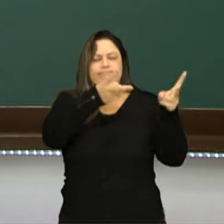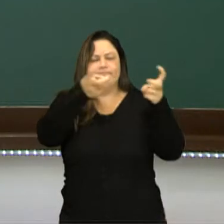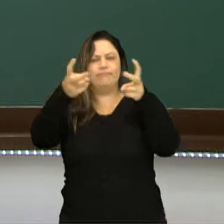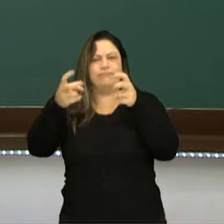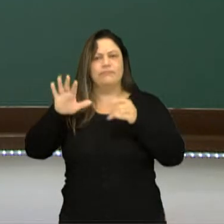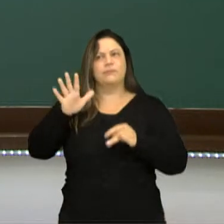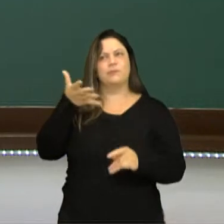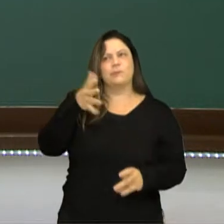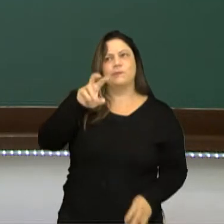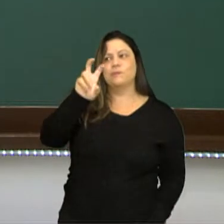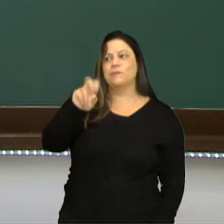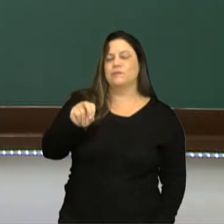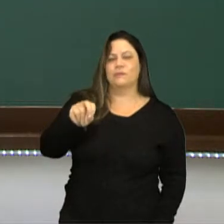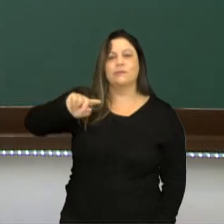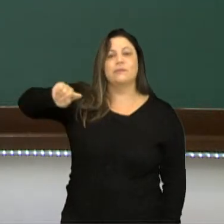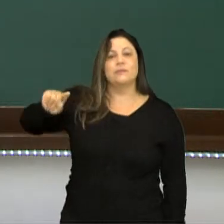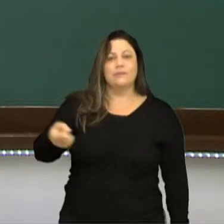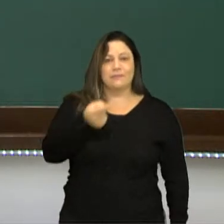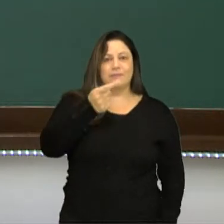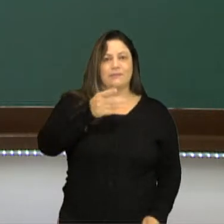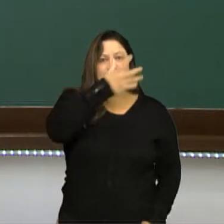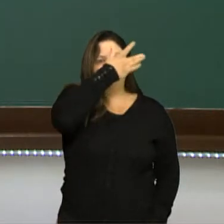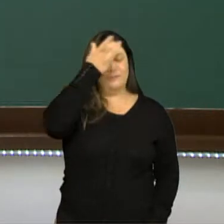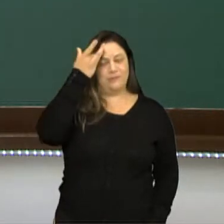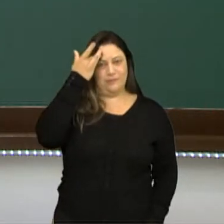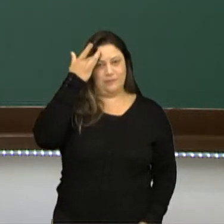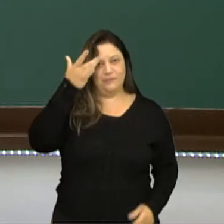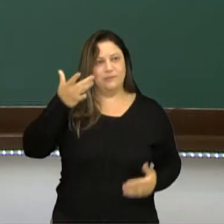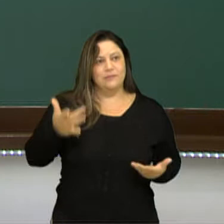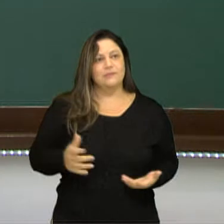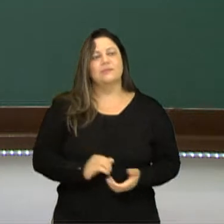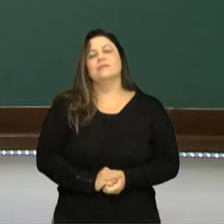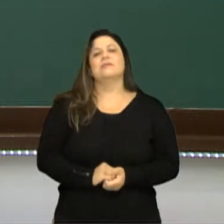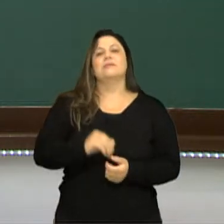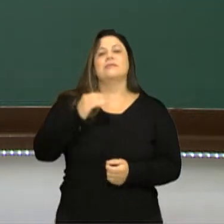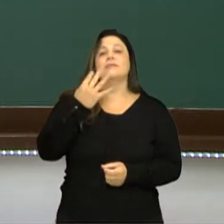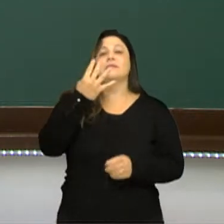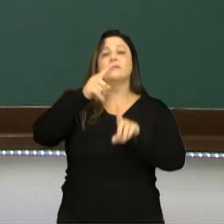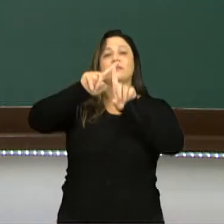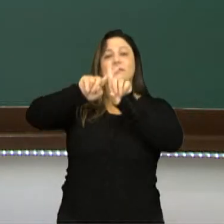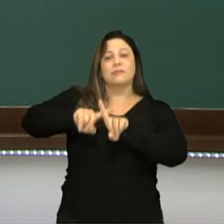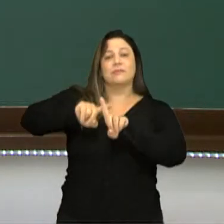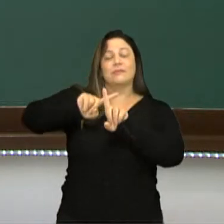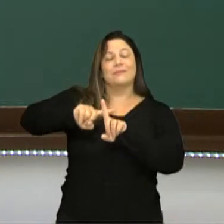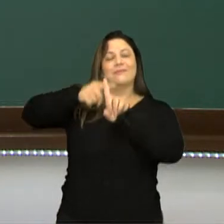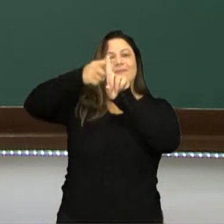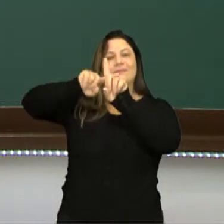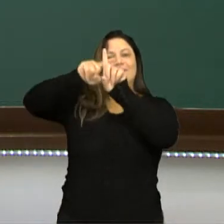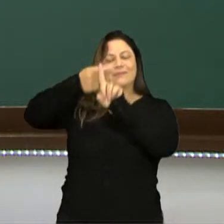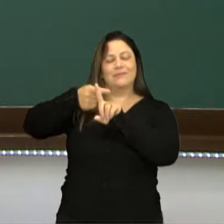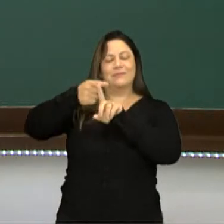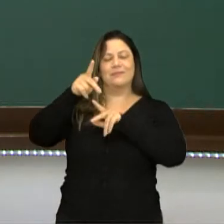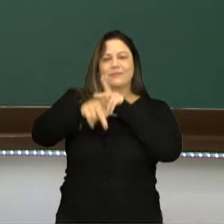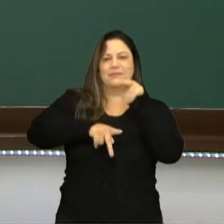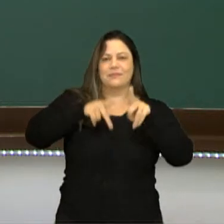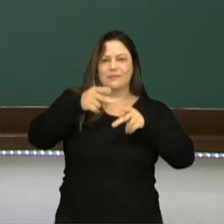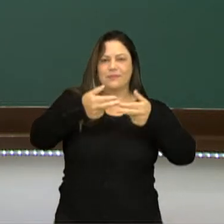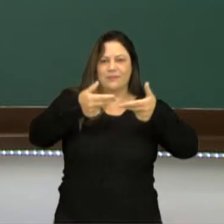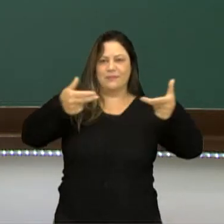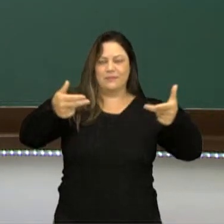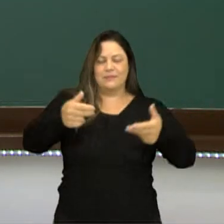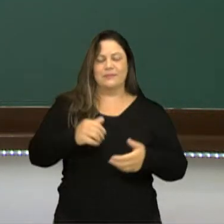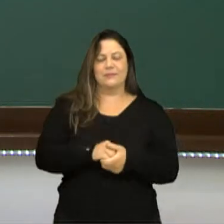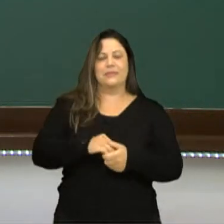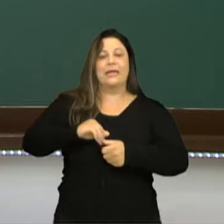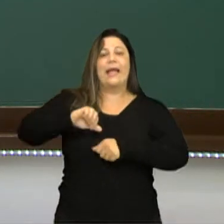torno de 50 mil habitantes. Então aí, né? Pelo menos quatro vezes mais habitantes na cidade capital do Império Azteca